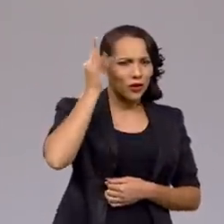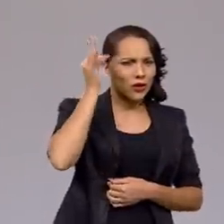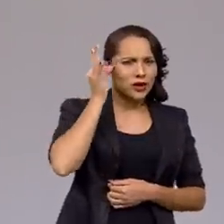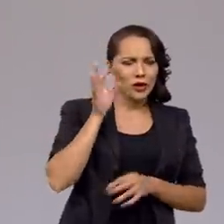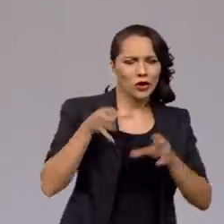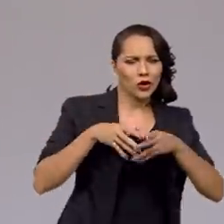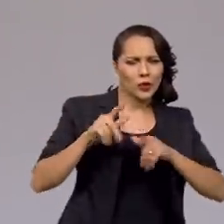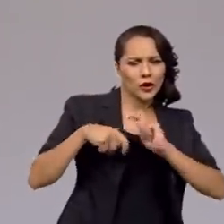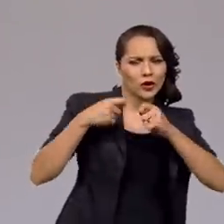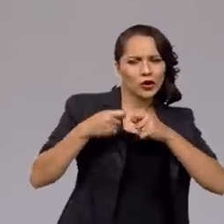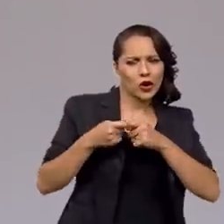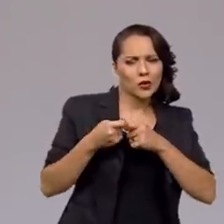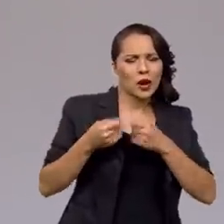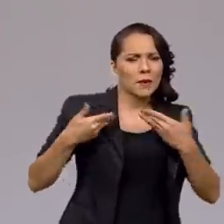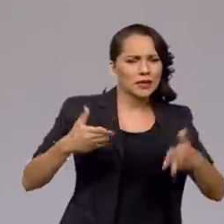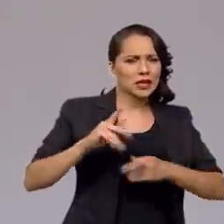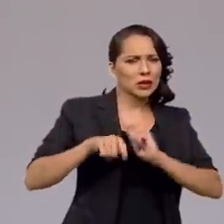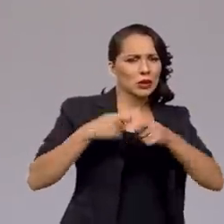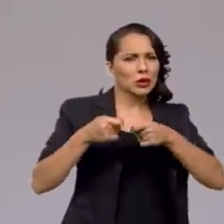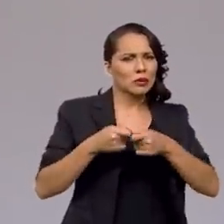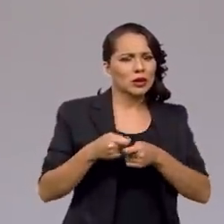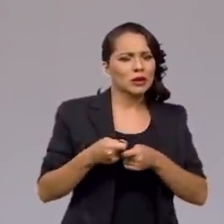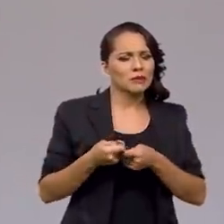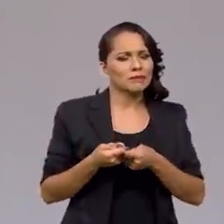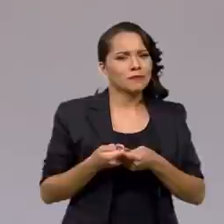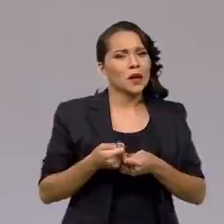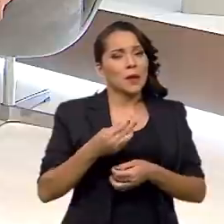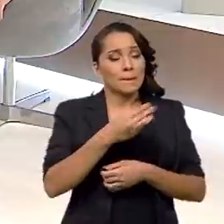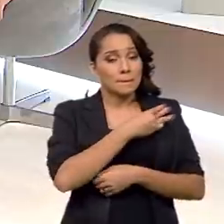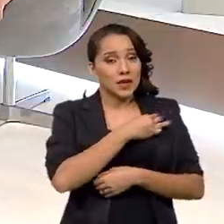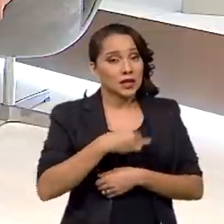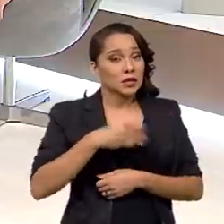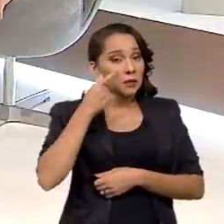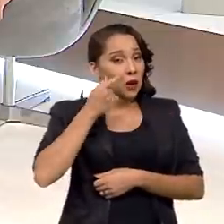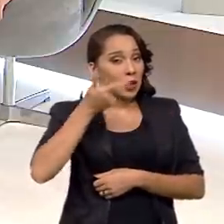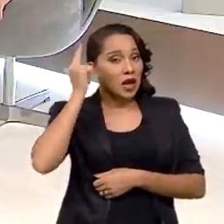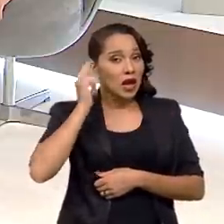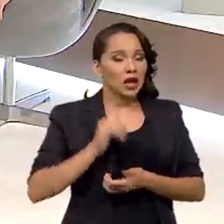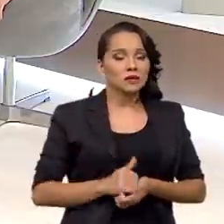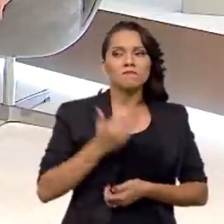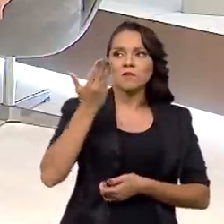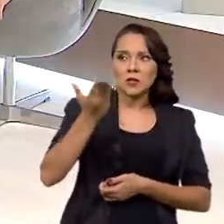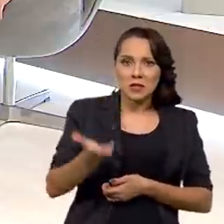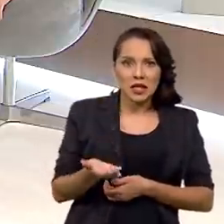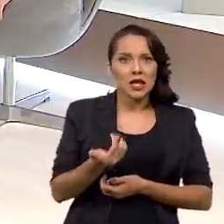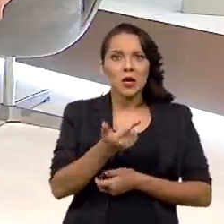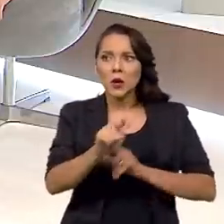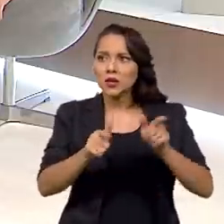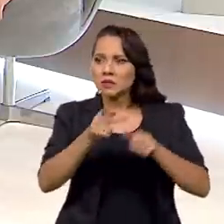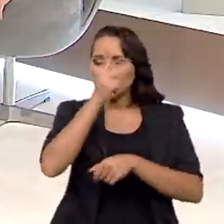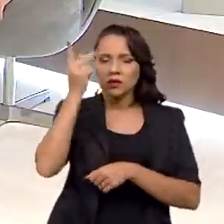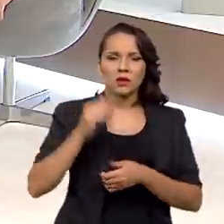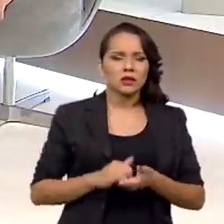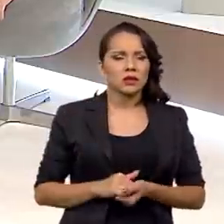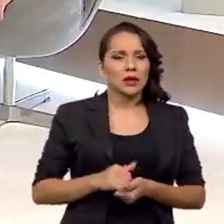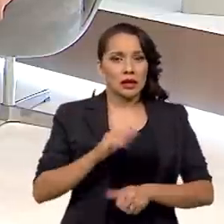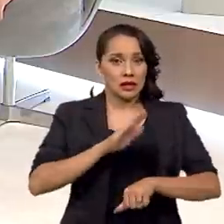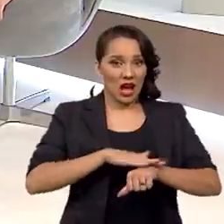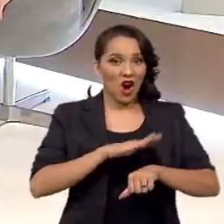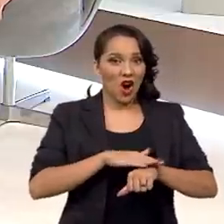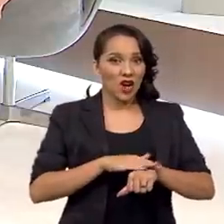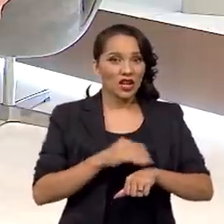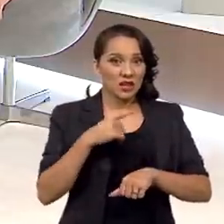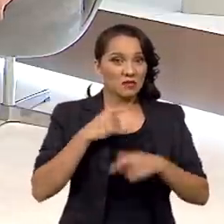a equipe econômica, o Ministério da Economia, o ministro Paulo Guedes, o senhor, várias outras pessoas, quer dizer, na hora que